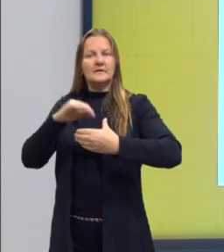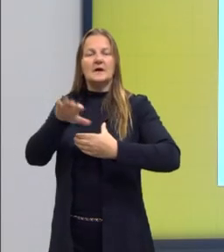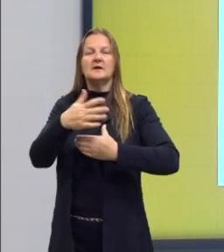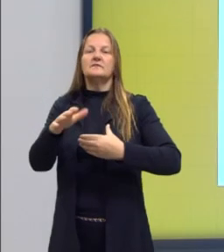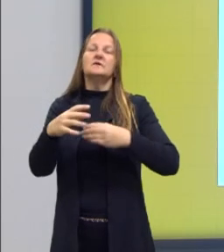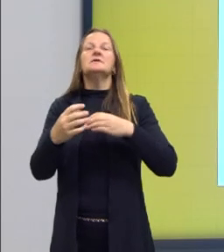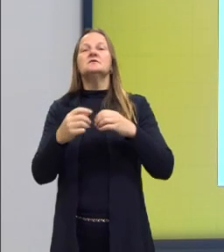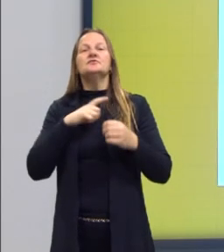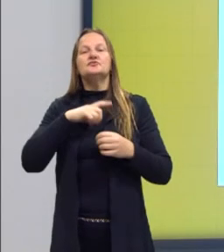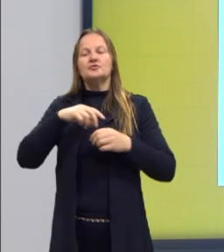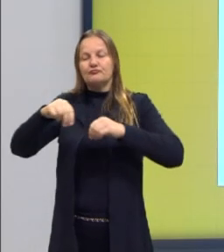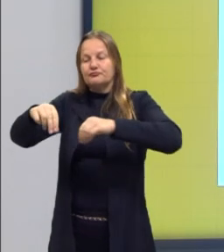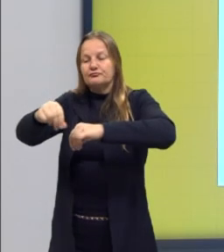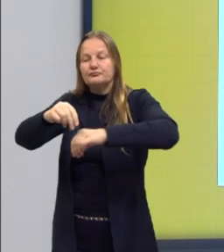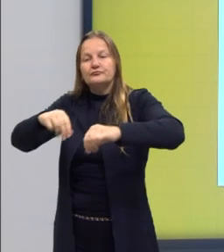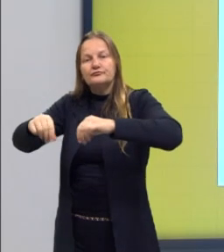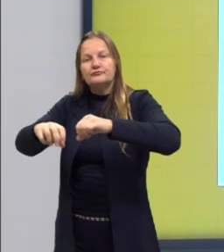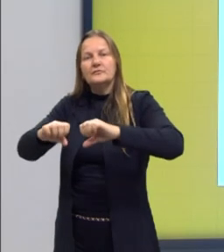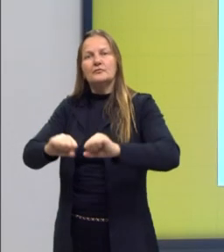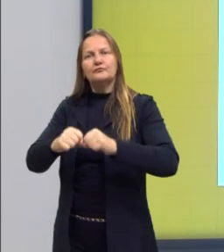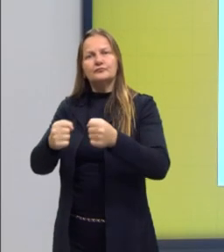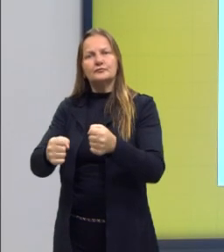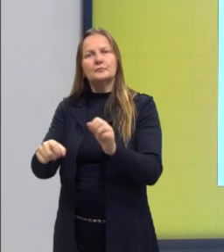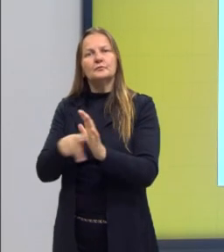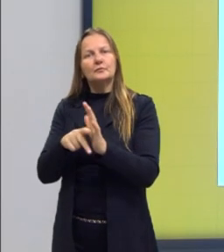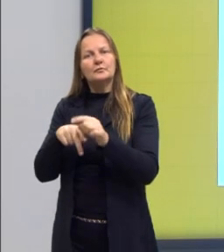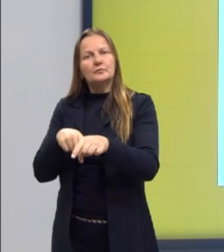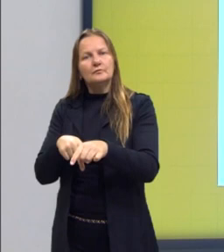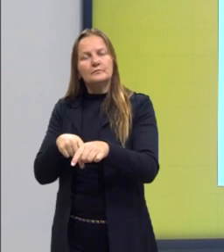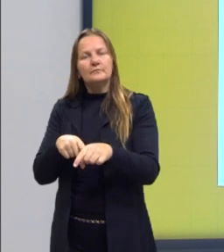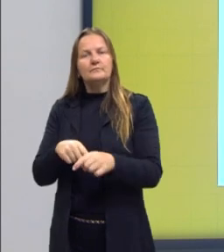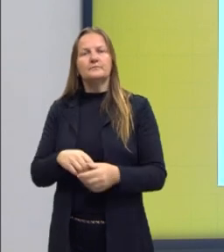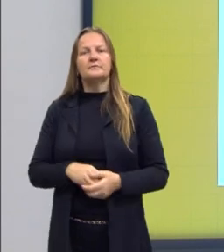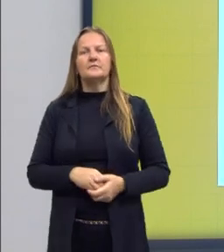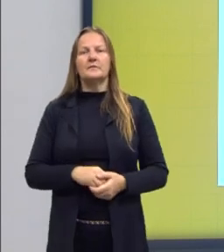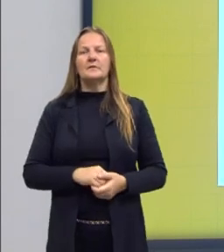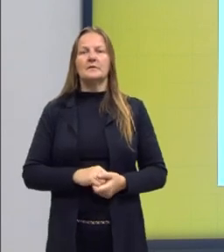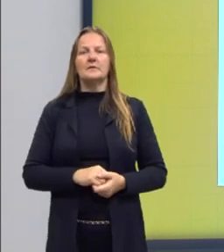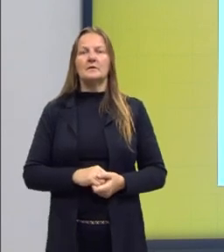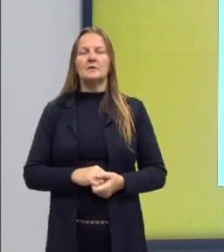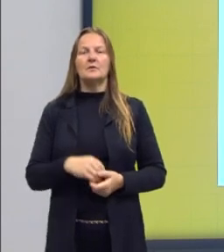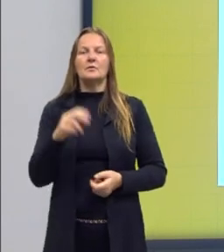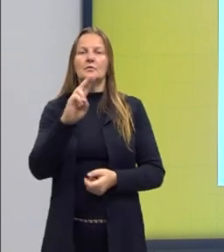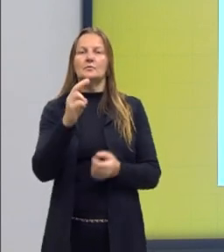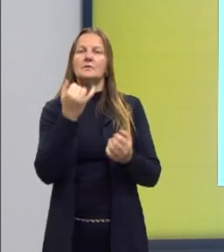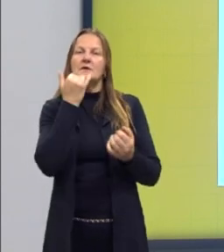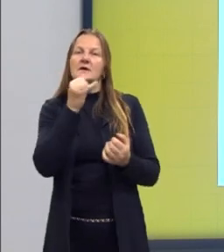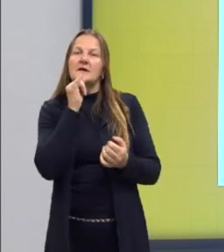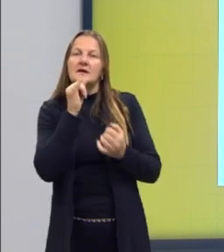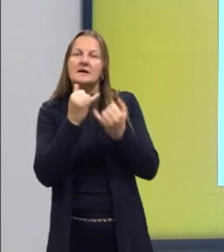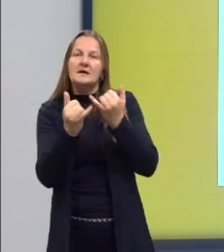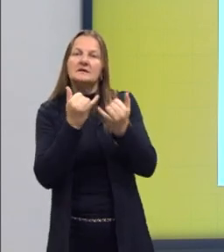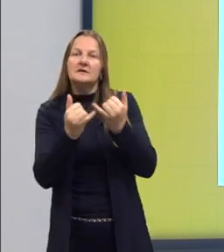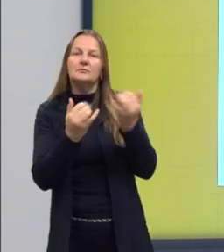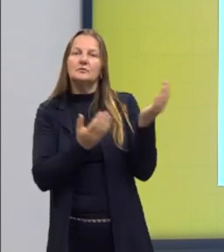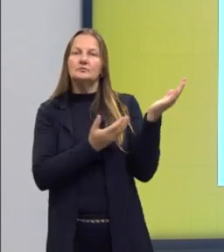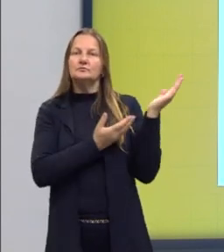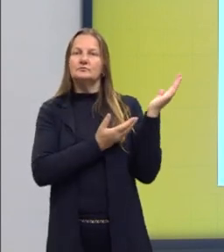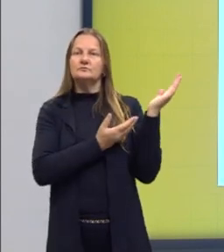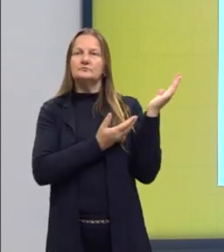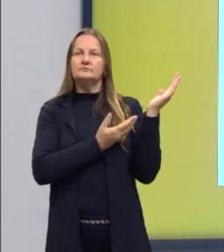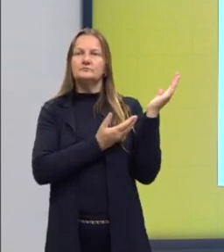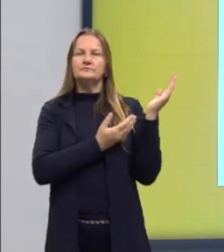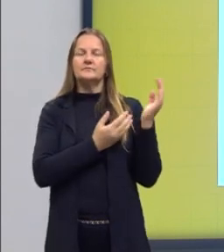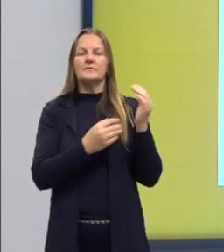revoltas estancieiros, que estavam defendendo os seus interesses de elite. A gente pode dar o exemplo, por exemplo, da questão